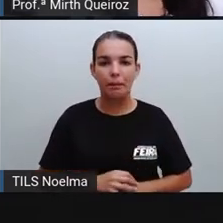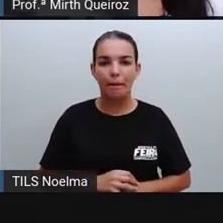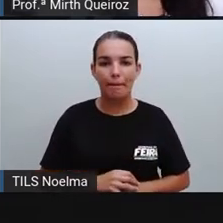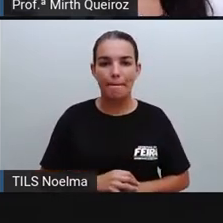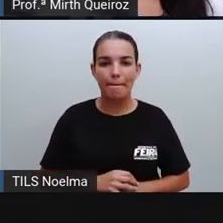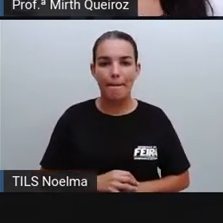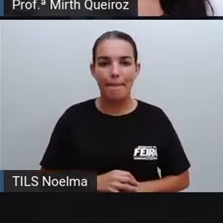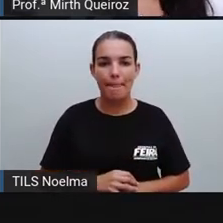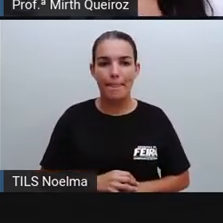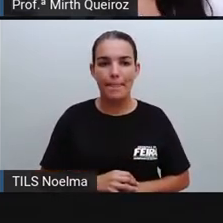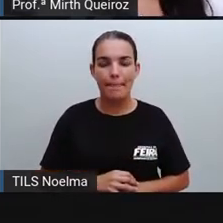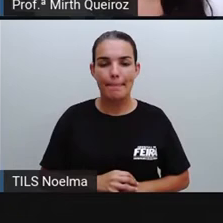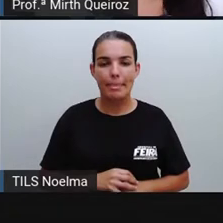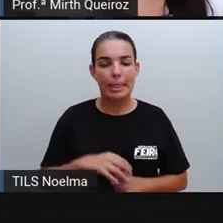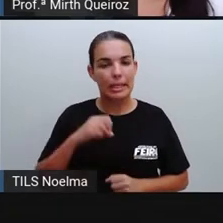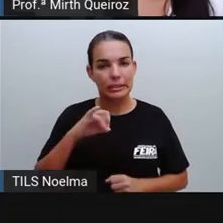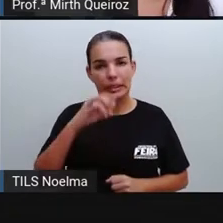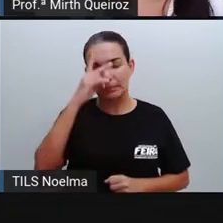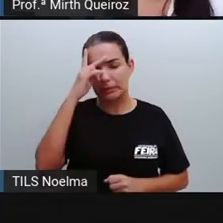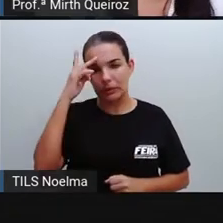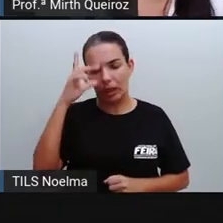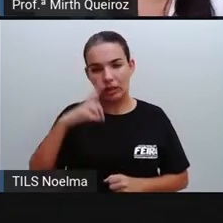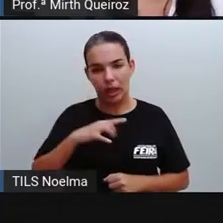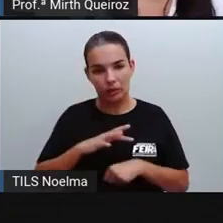vírus, né?